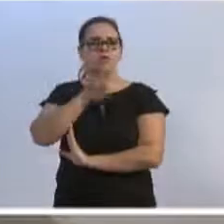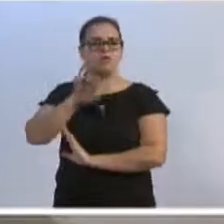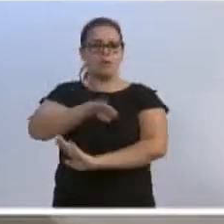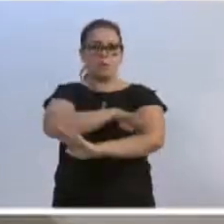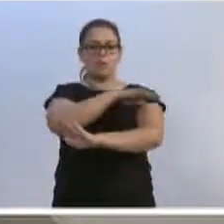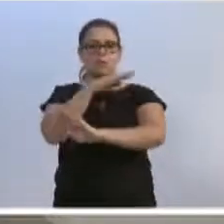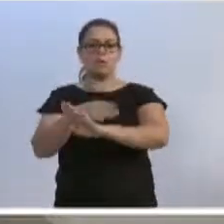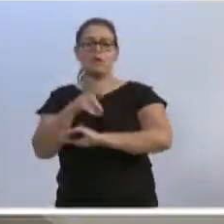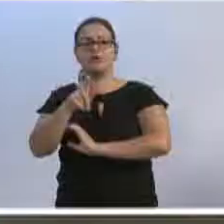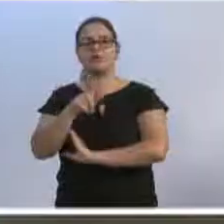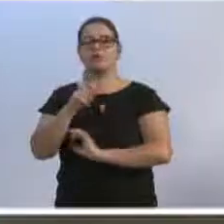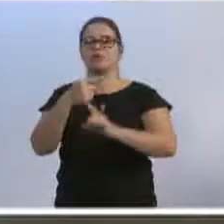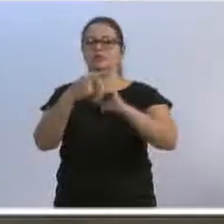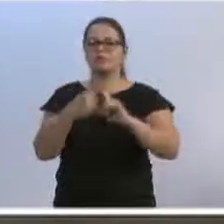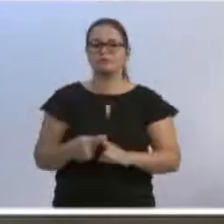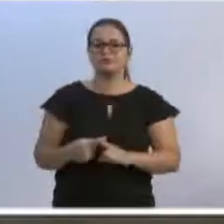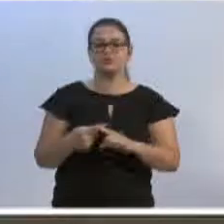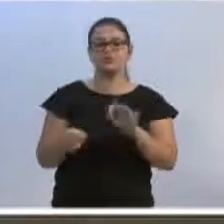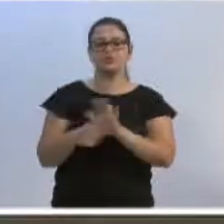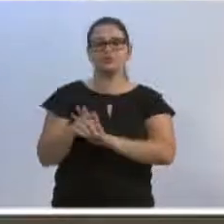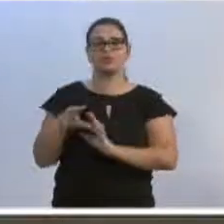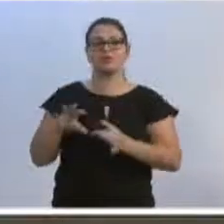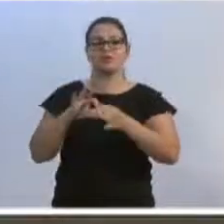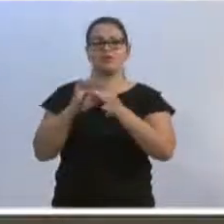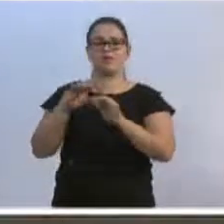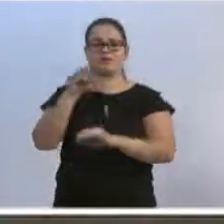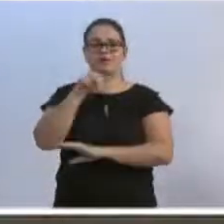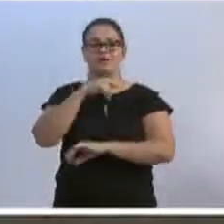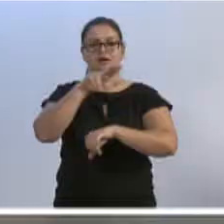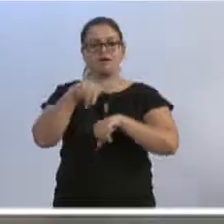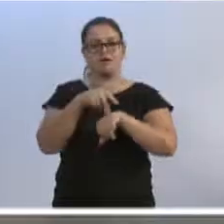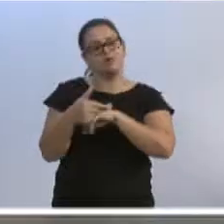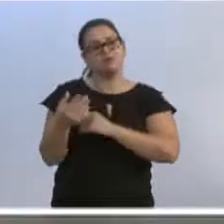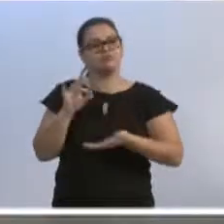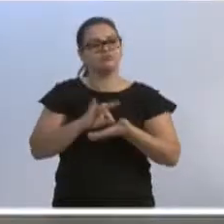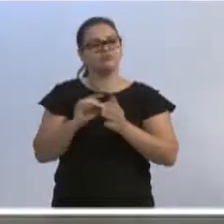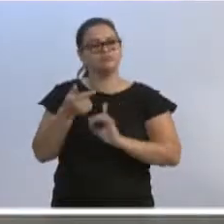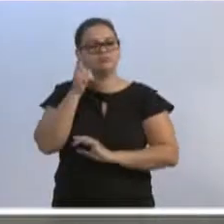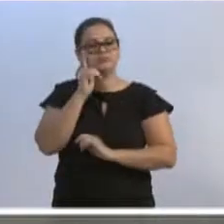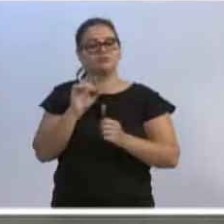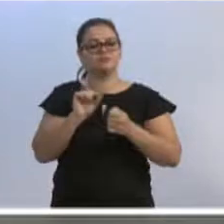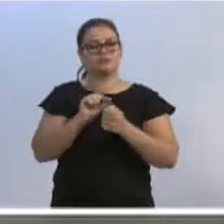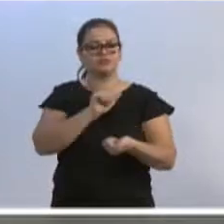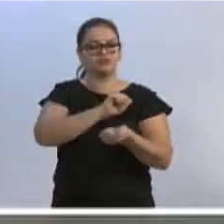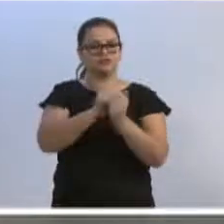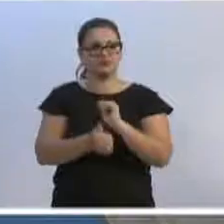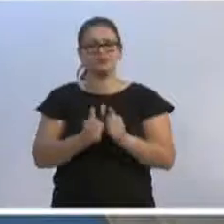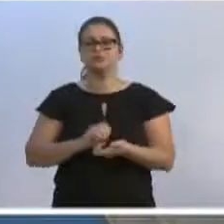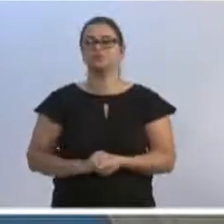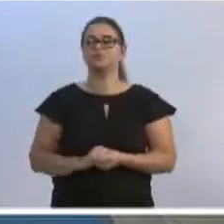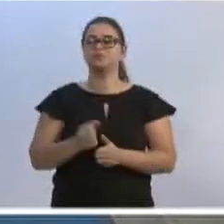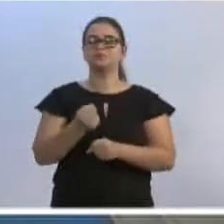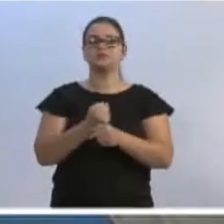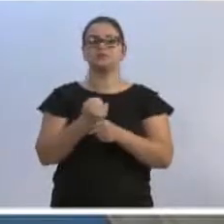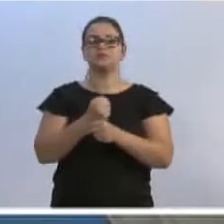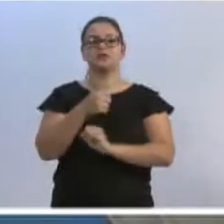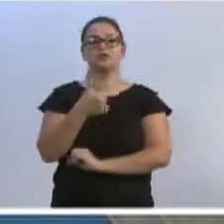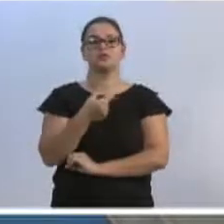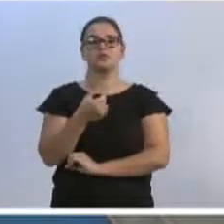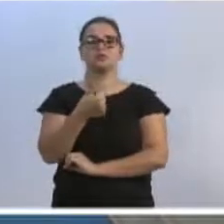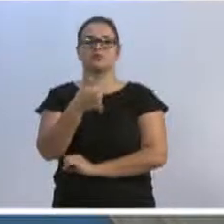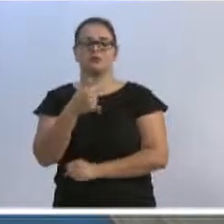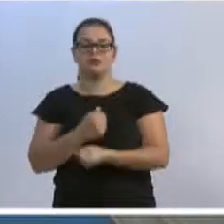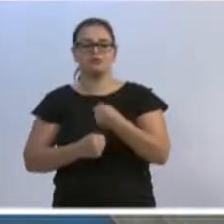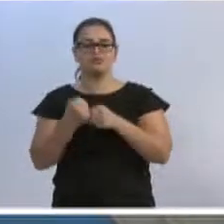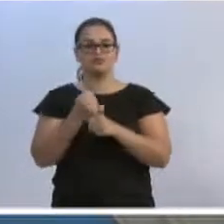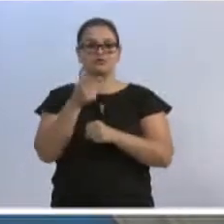Galegão para as competições oficiais, que é a Liga Nacional, que hoje é a nossa realidade para estar jogando a Liga Nacional. E no ano de 2017 nós jogamos tanto